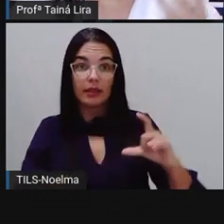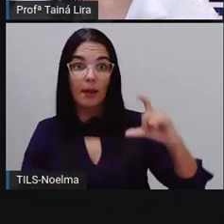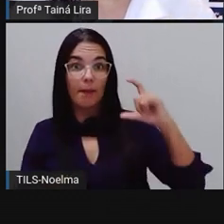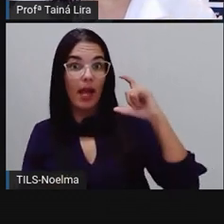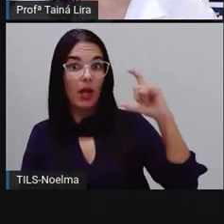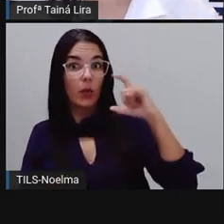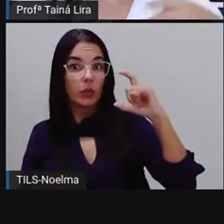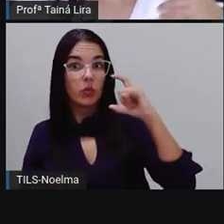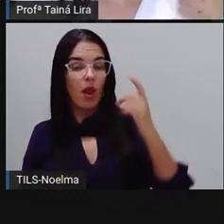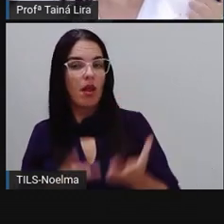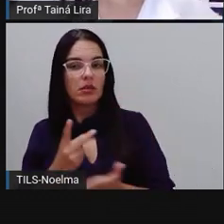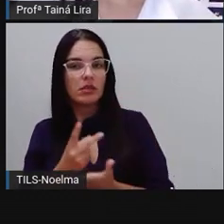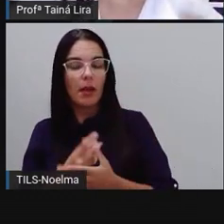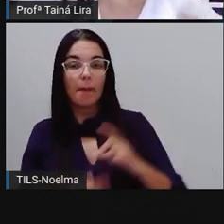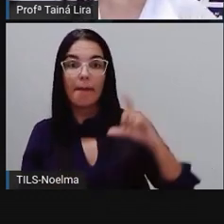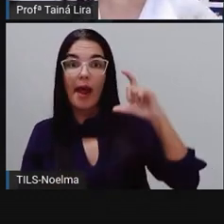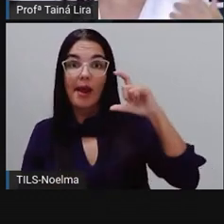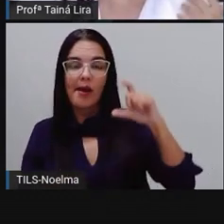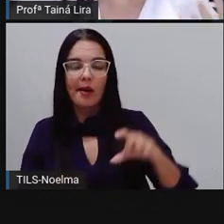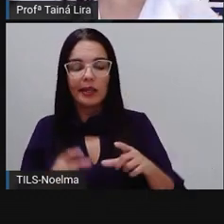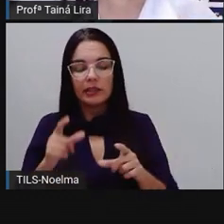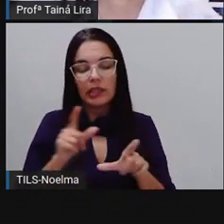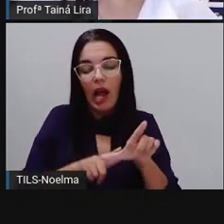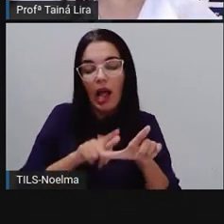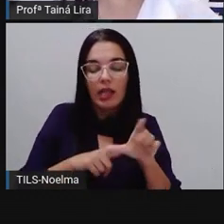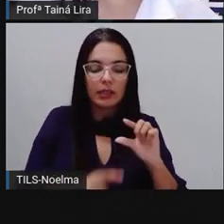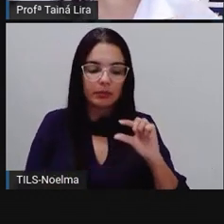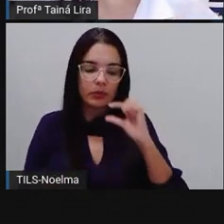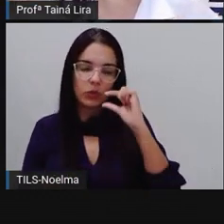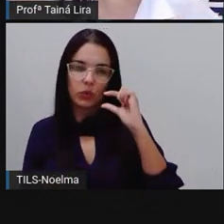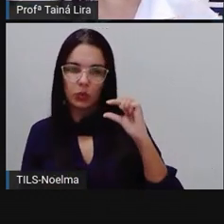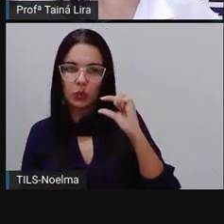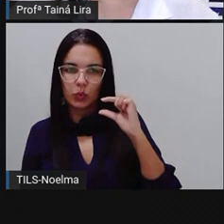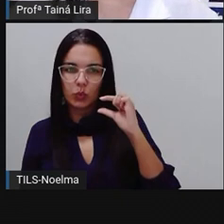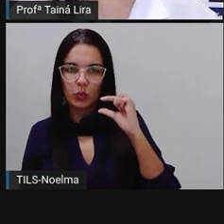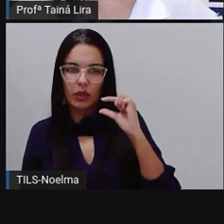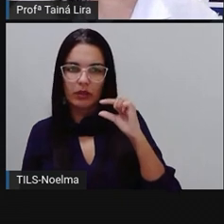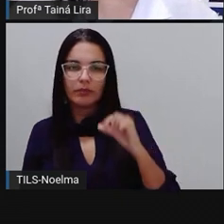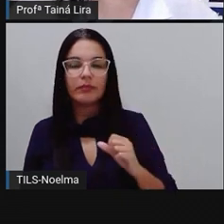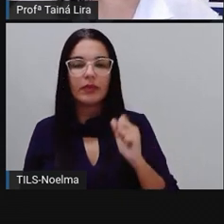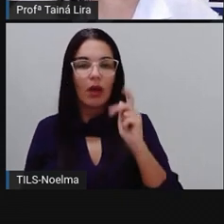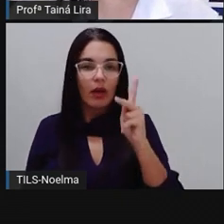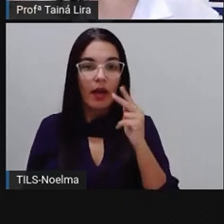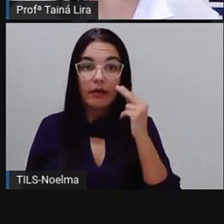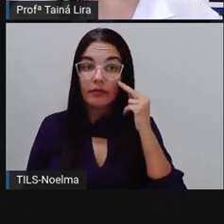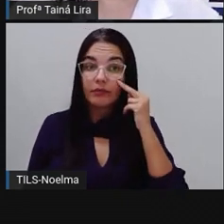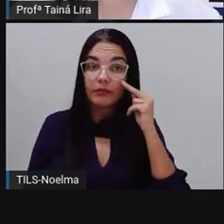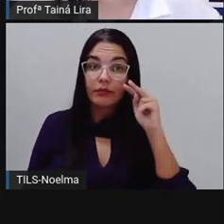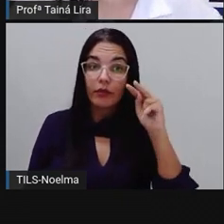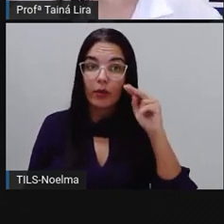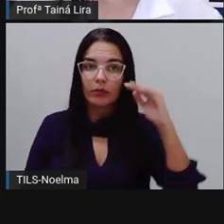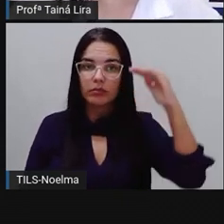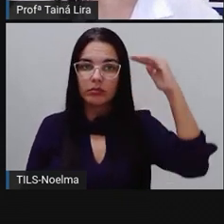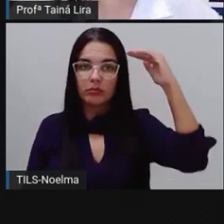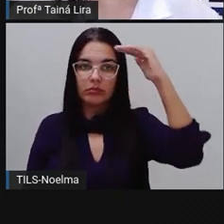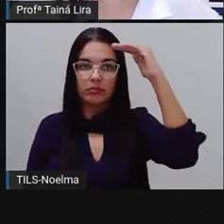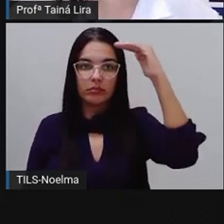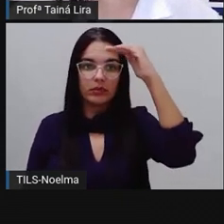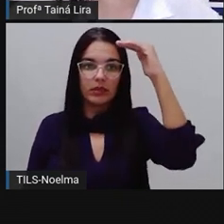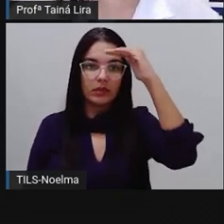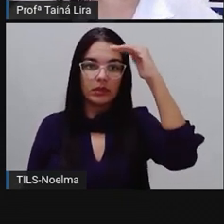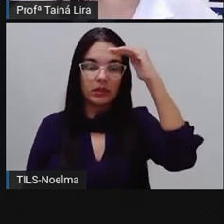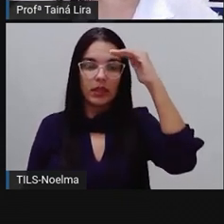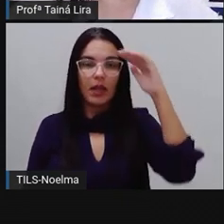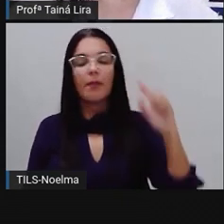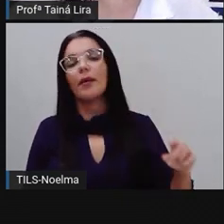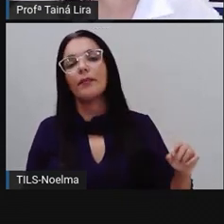maiores e as letras minúsculas são menores. Então eu trouxe aqui essas letras bastão, então